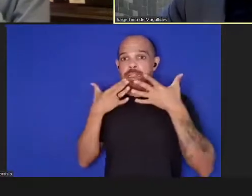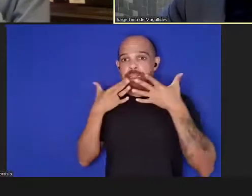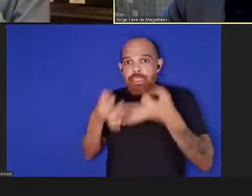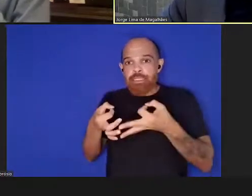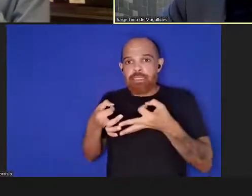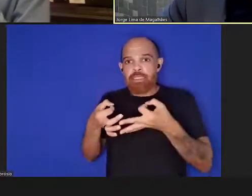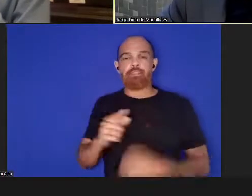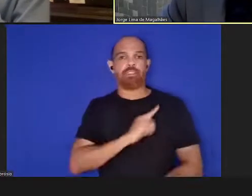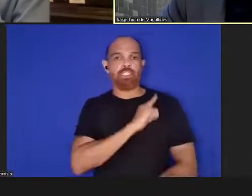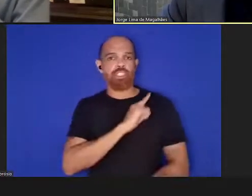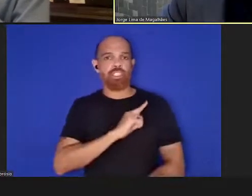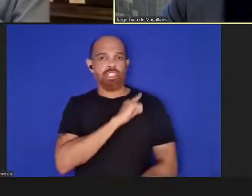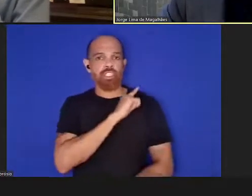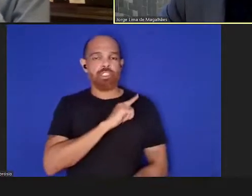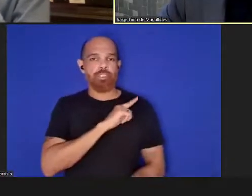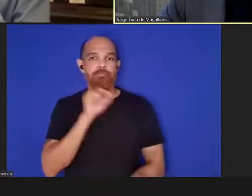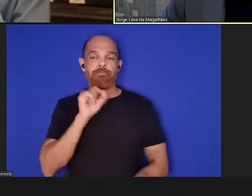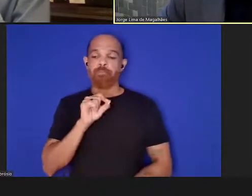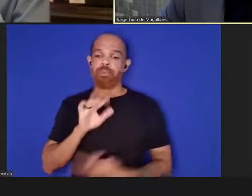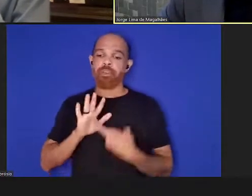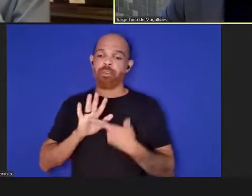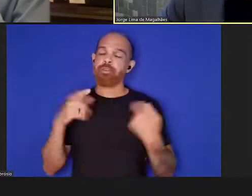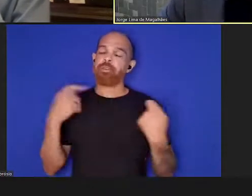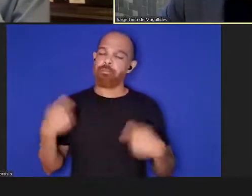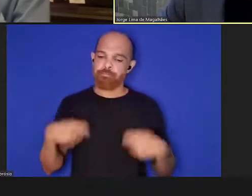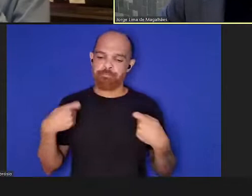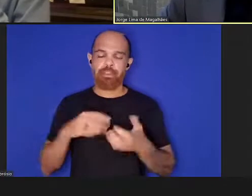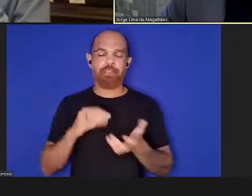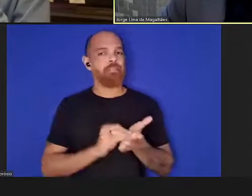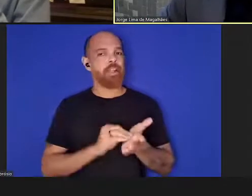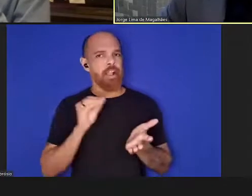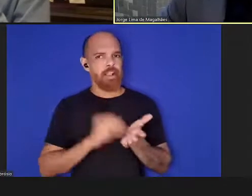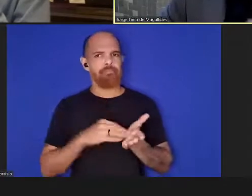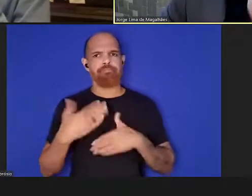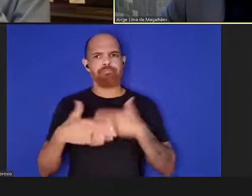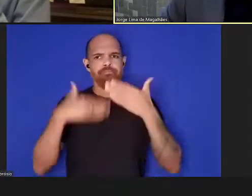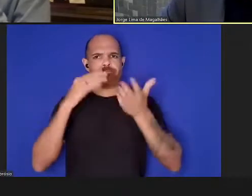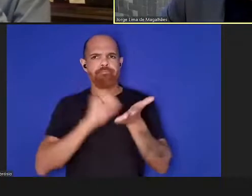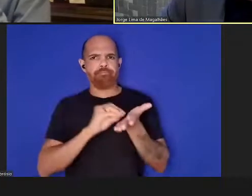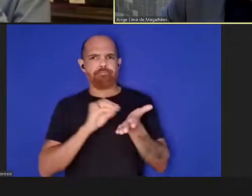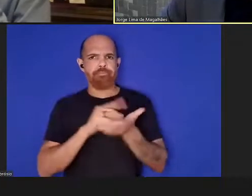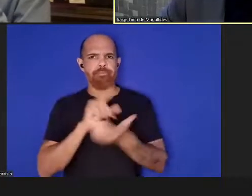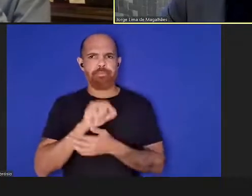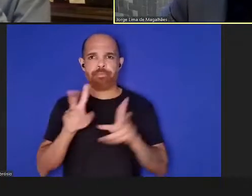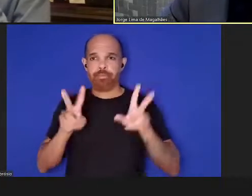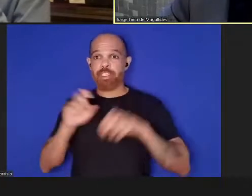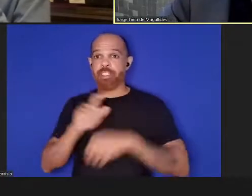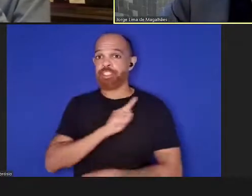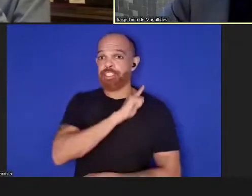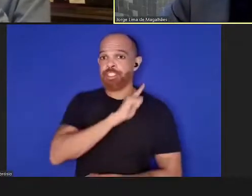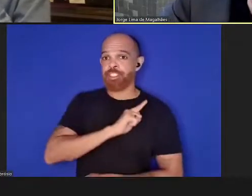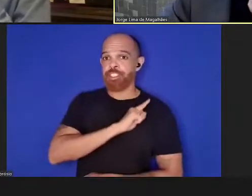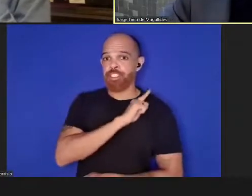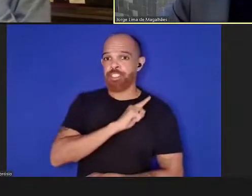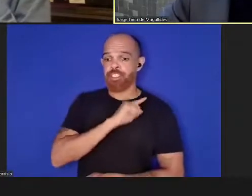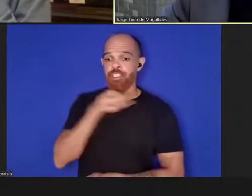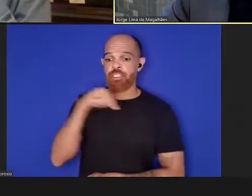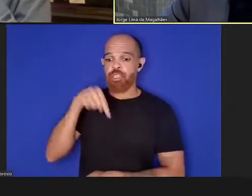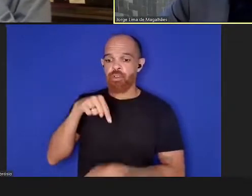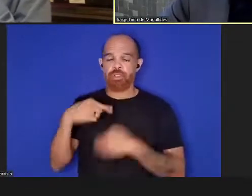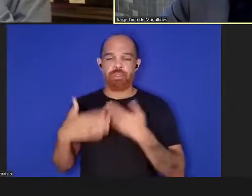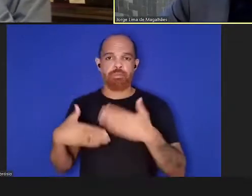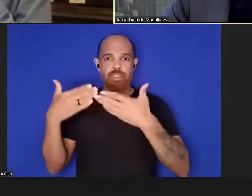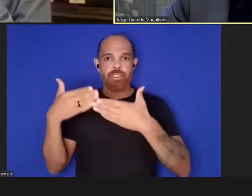demonstrando que ainda precisamos avançar muito na questão de gestão desse processo e a